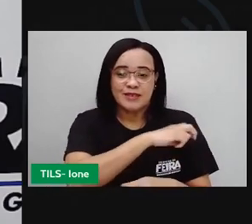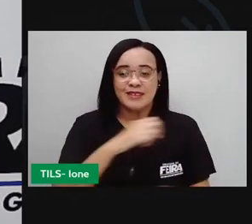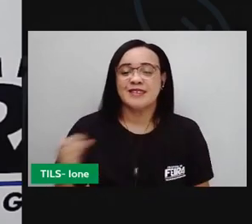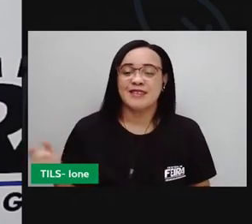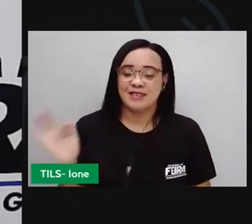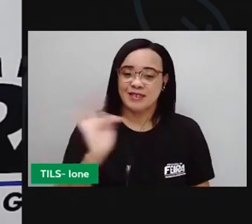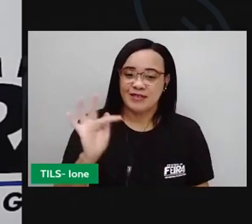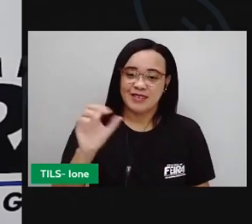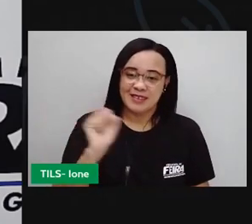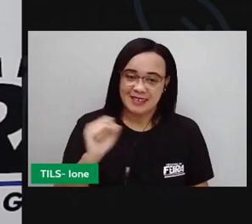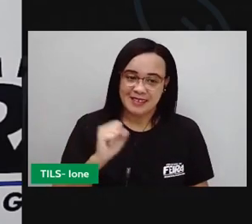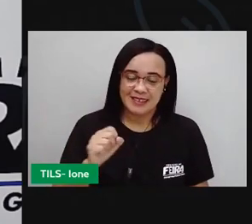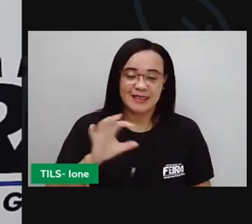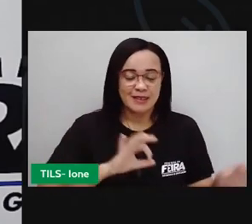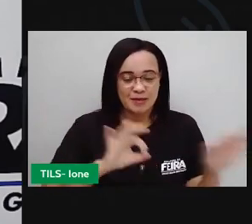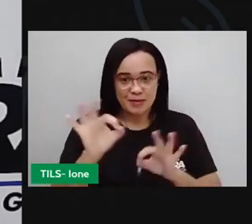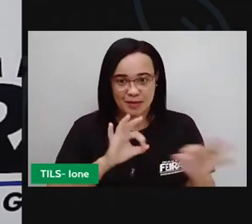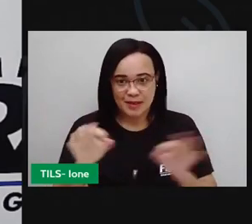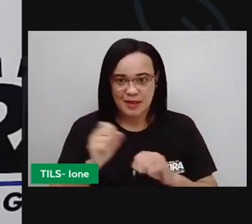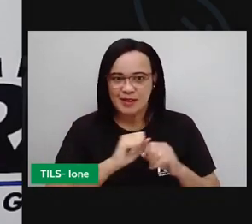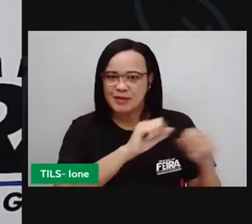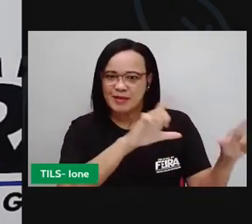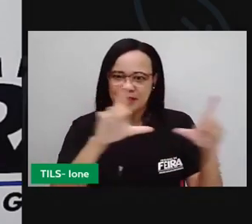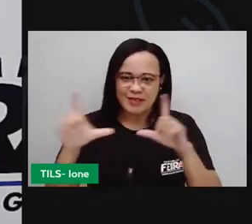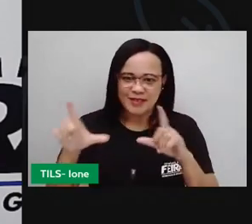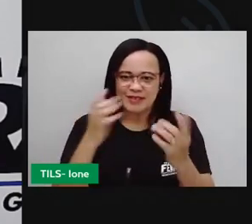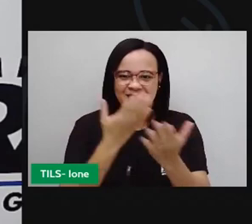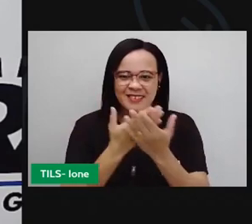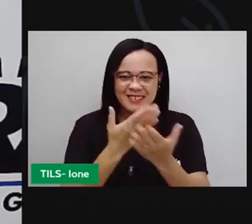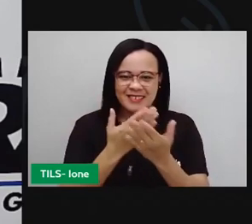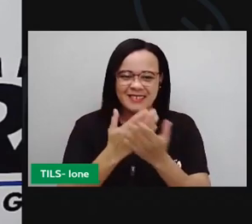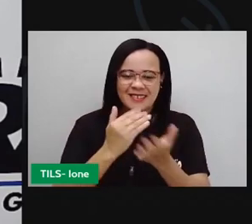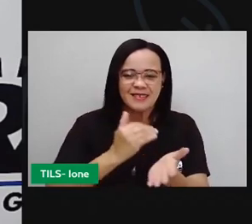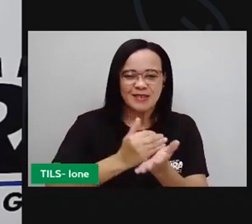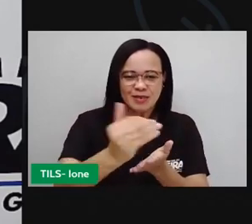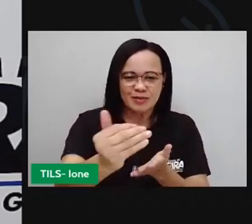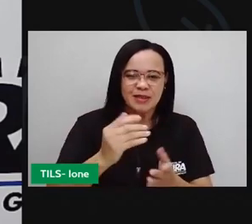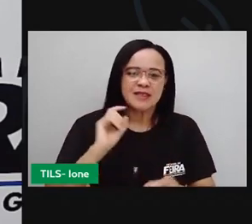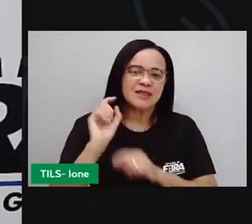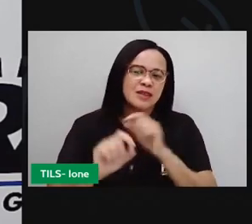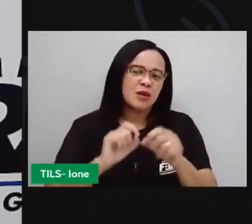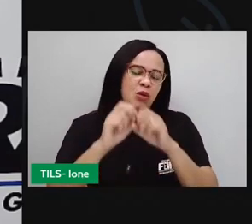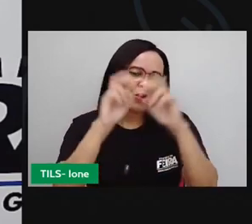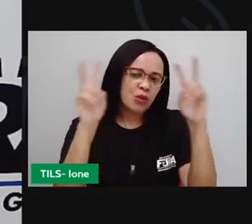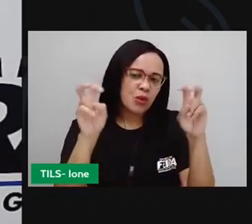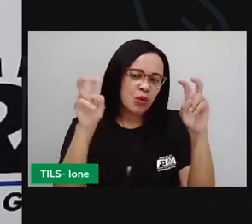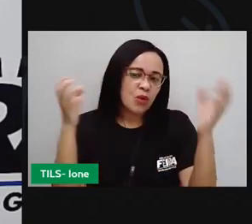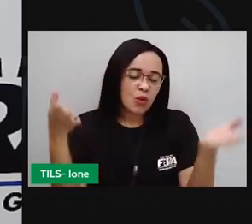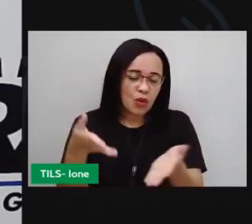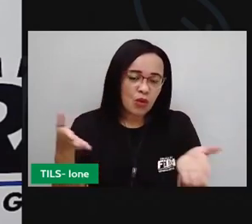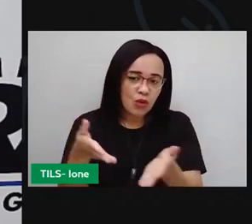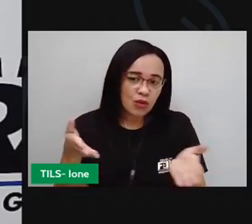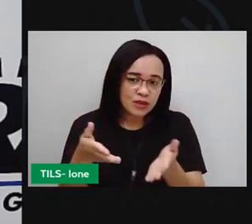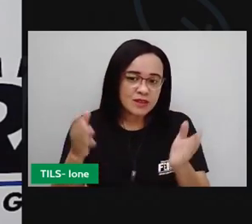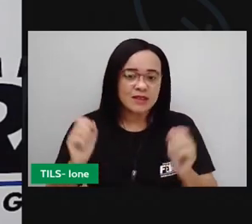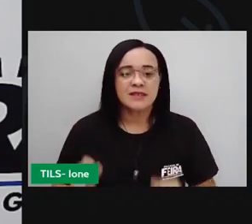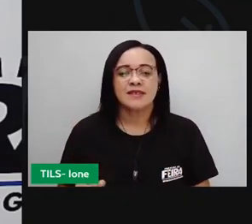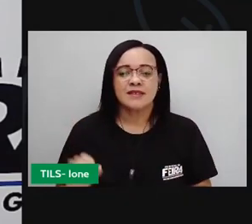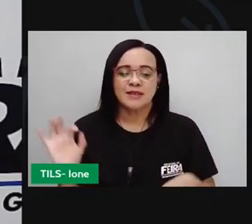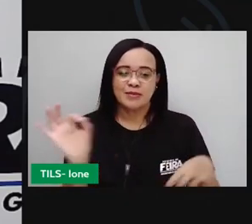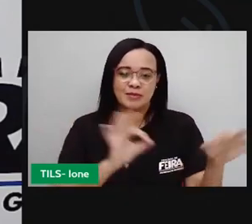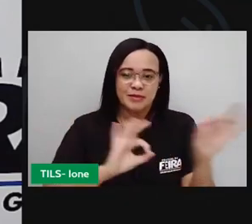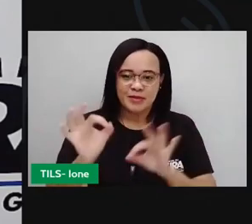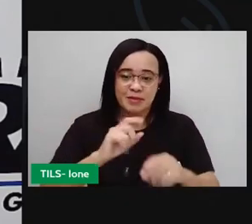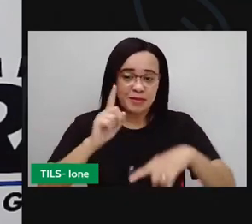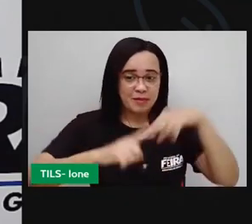mais um vídeo-aula? Vamos lá começar, saber sobre qual assunto nós estudaremos hoje, né? Preparem aí os